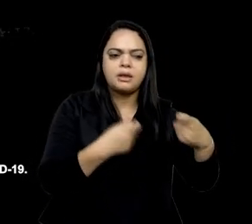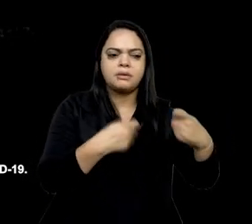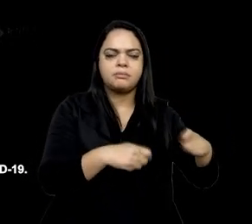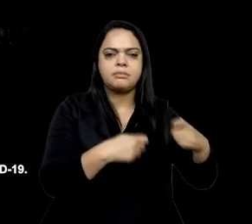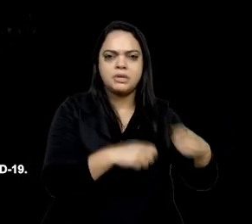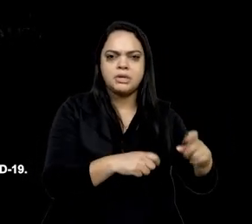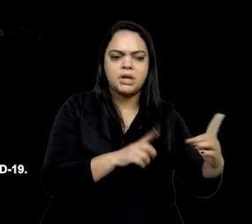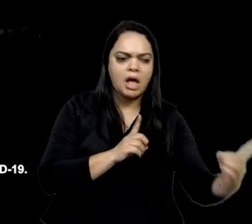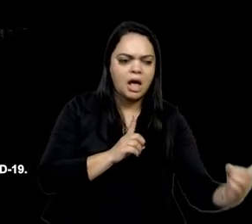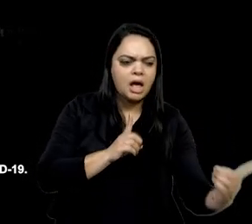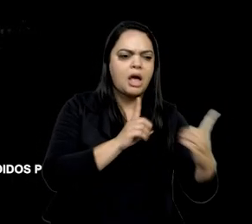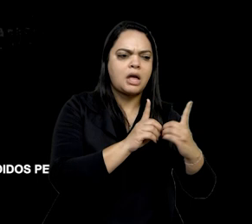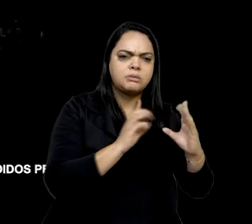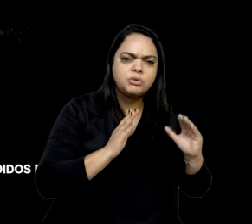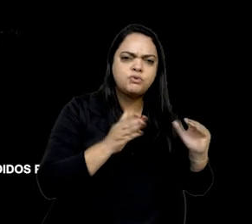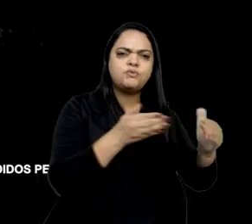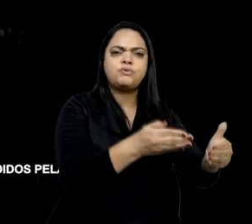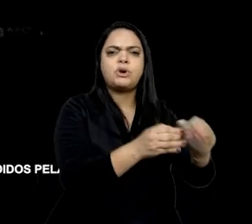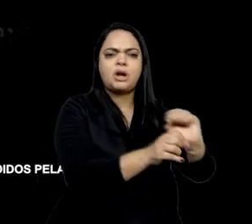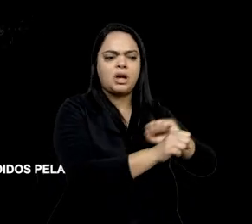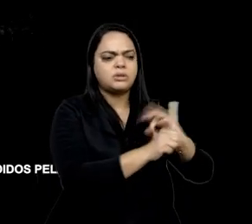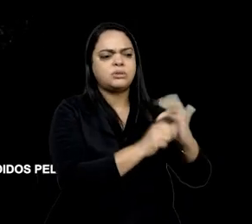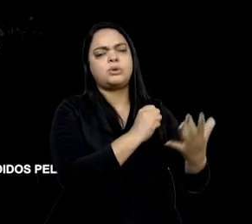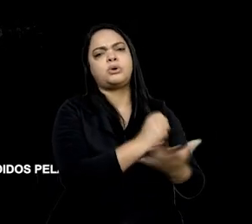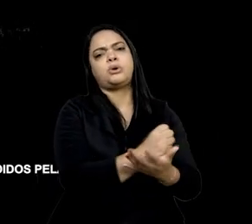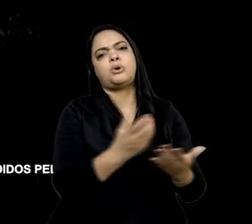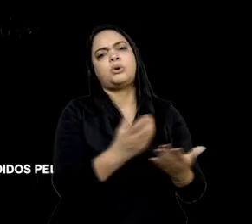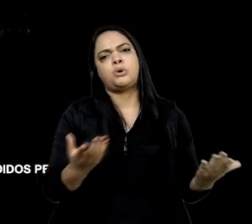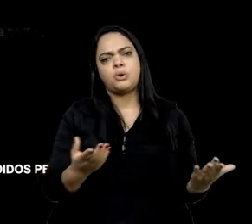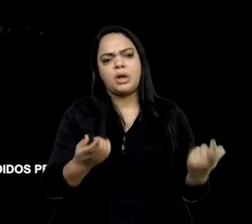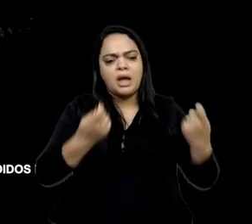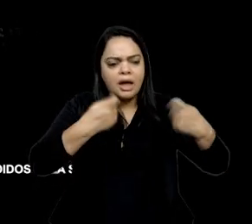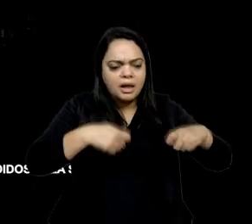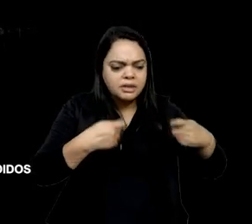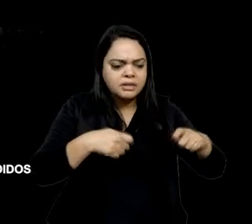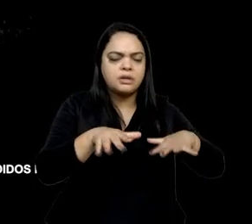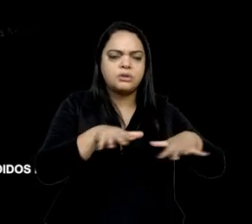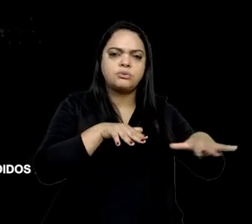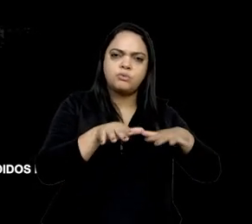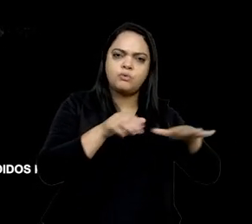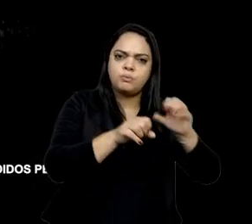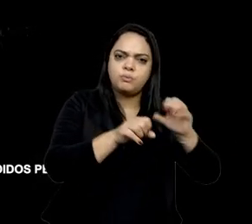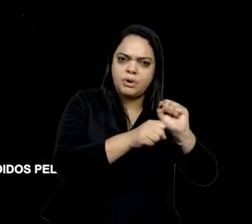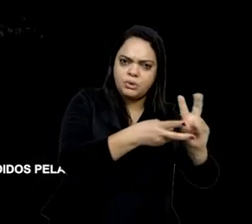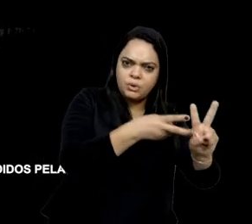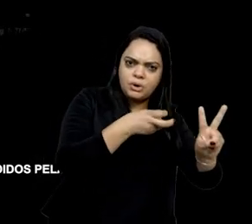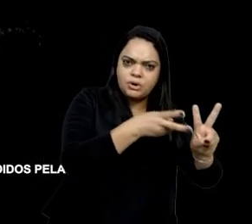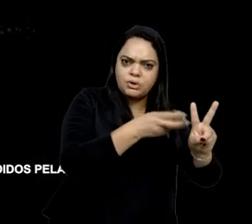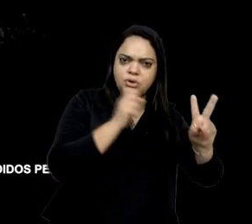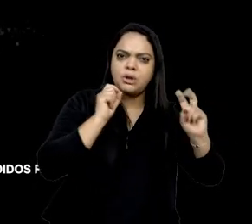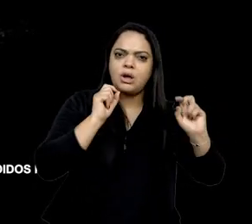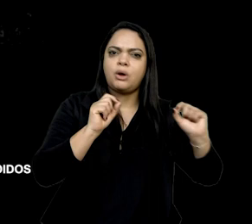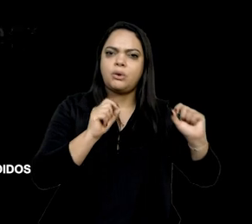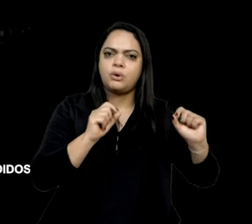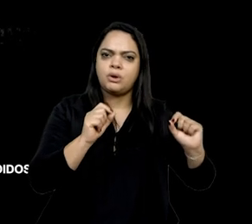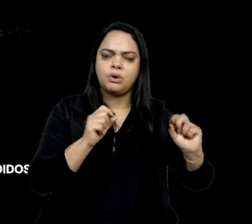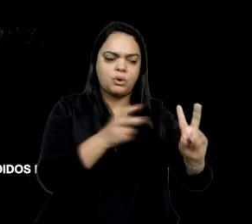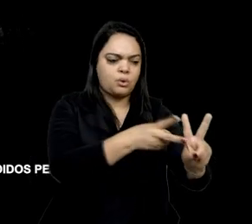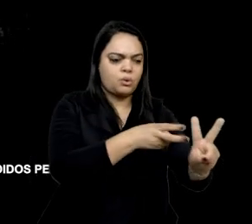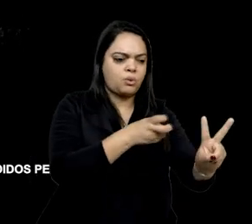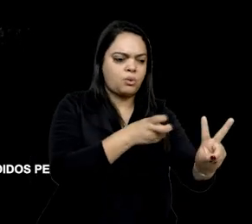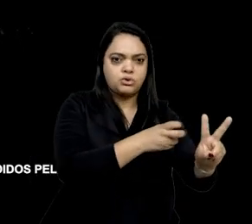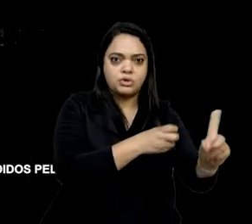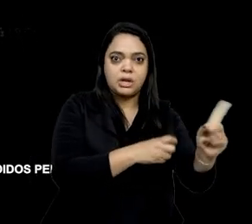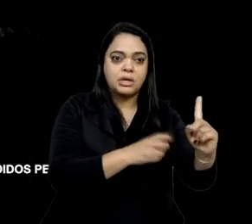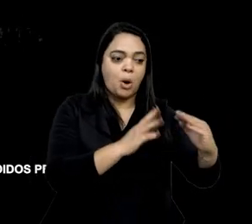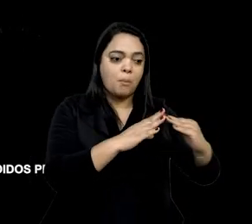à COVID-19, né? Uma das demandas do movimento indígena é que os indígenas não aldeados, os indígenas urbanos,